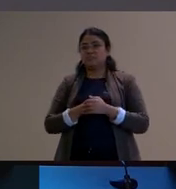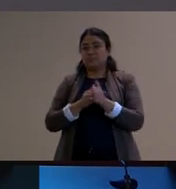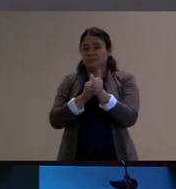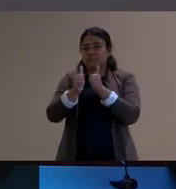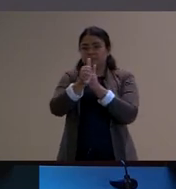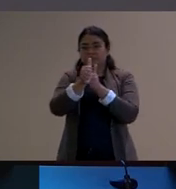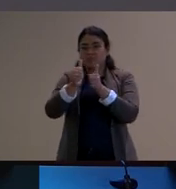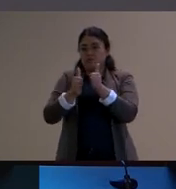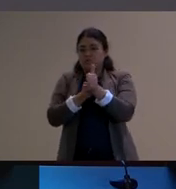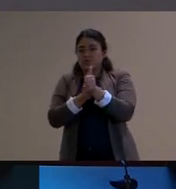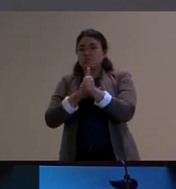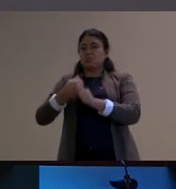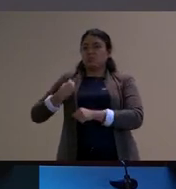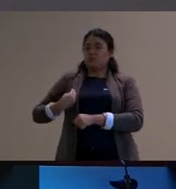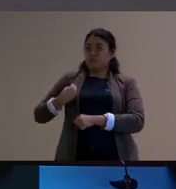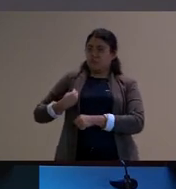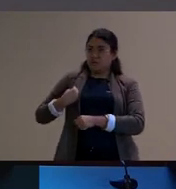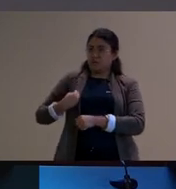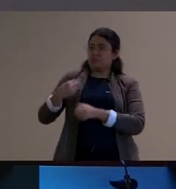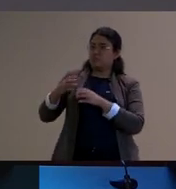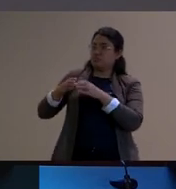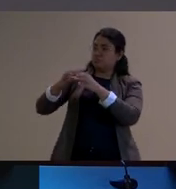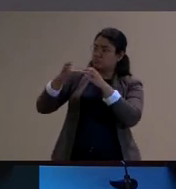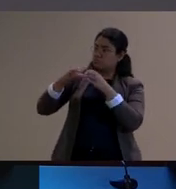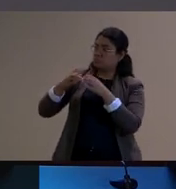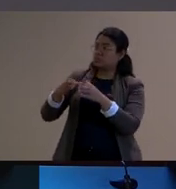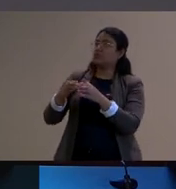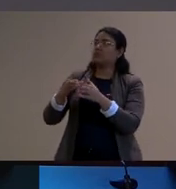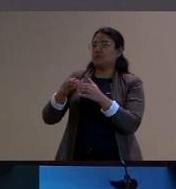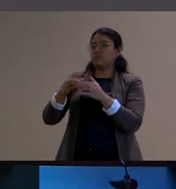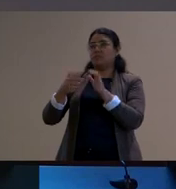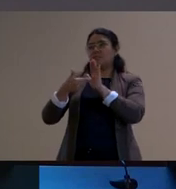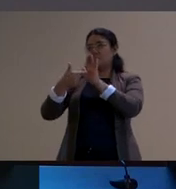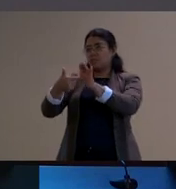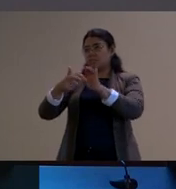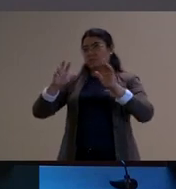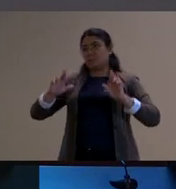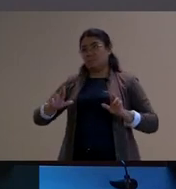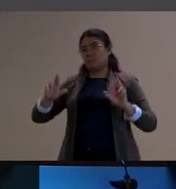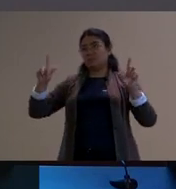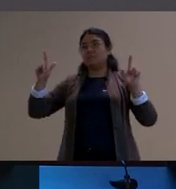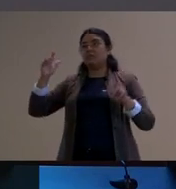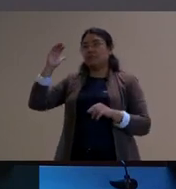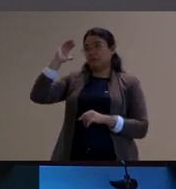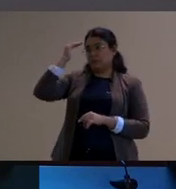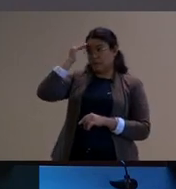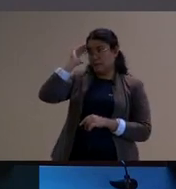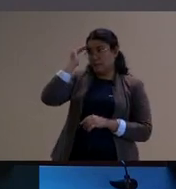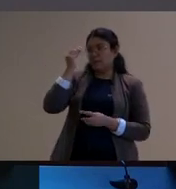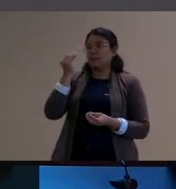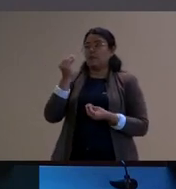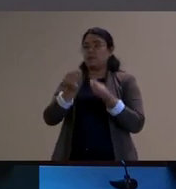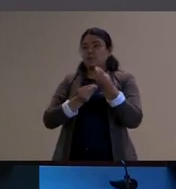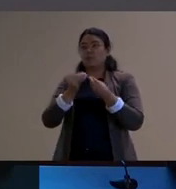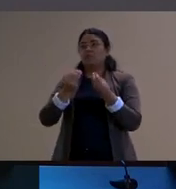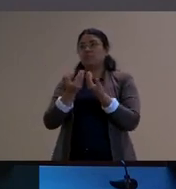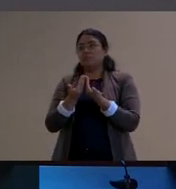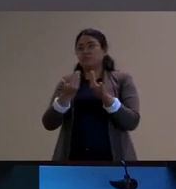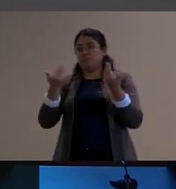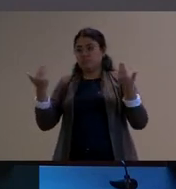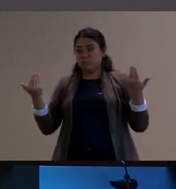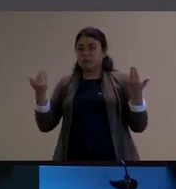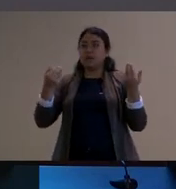vivência depois a vai entender um pouco essa diferença para entender porque é tão importante pensar no conceito de